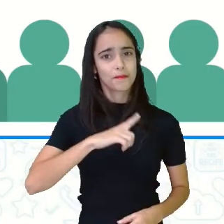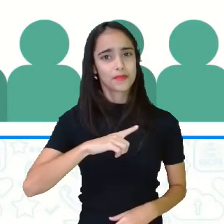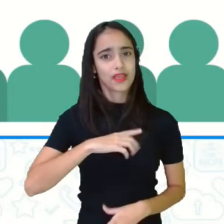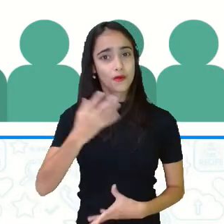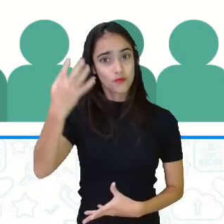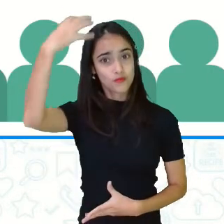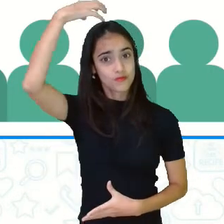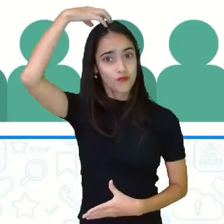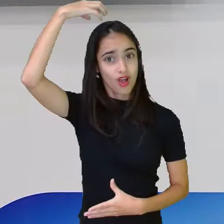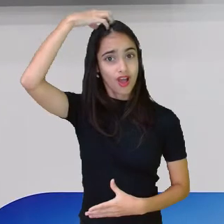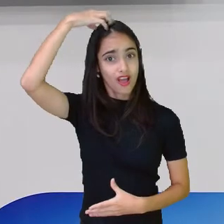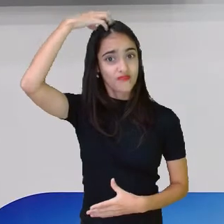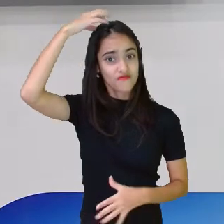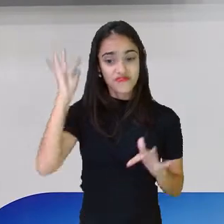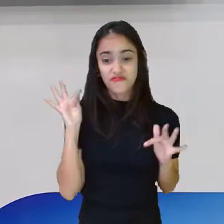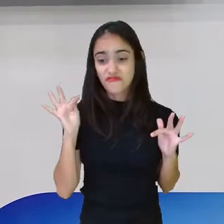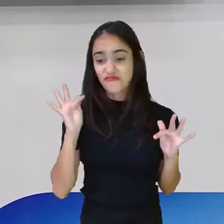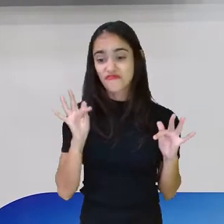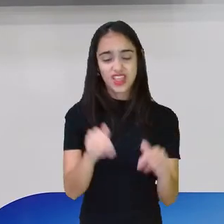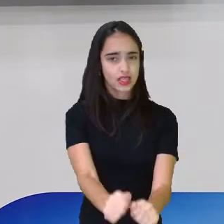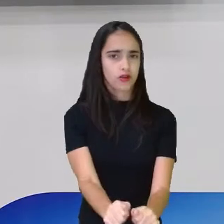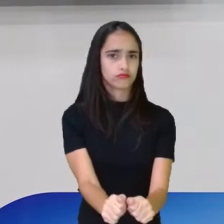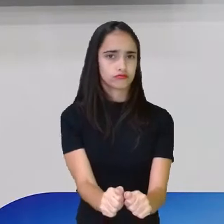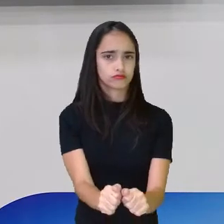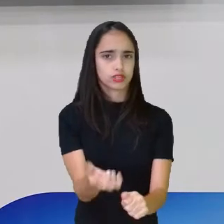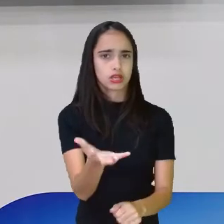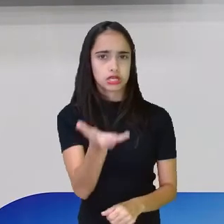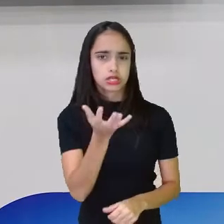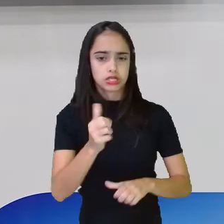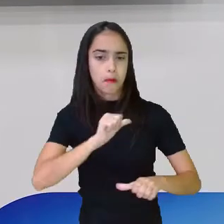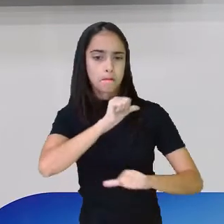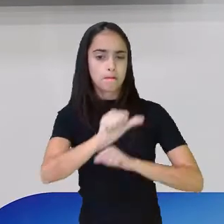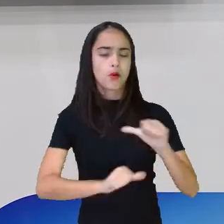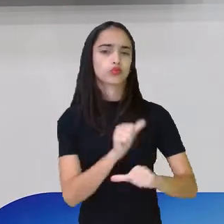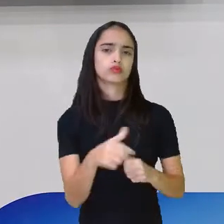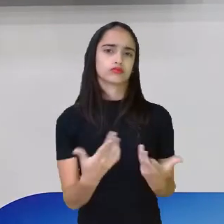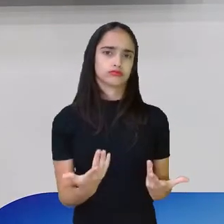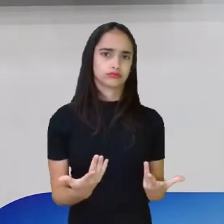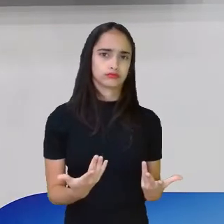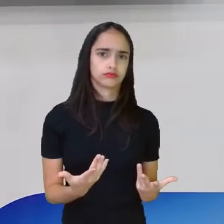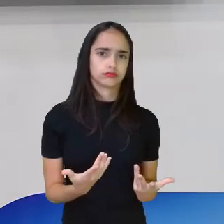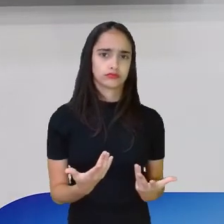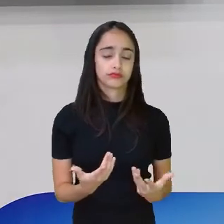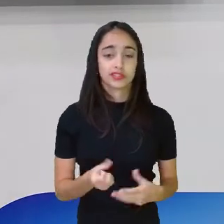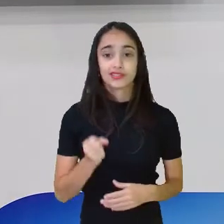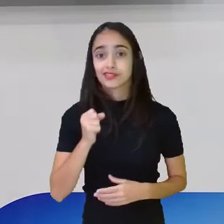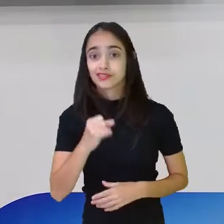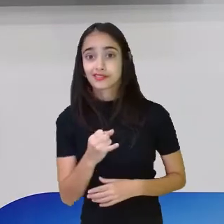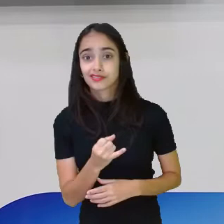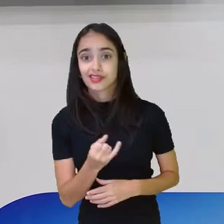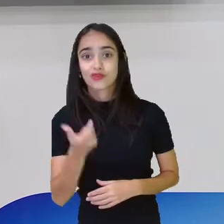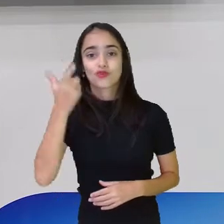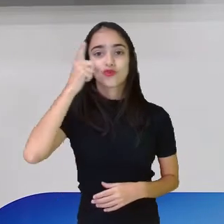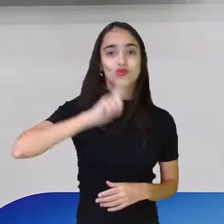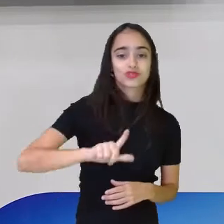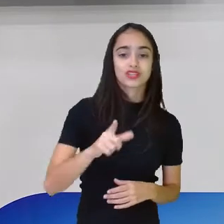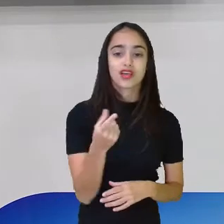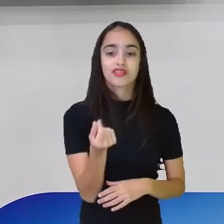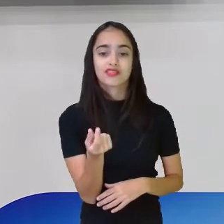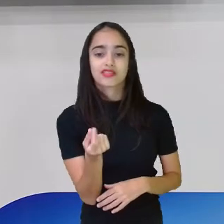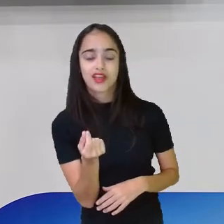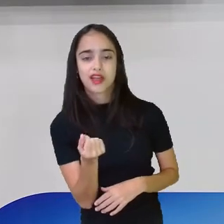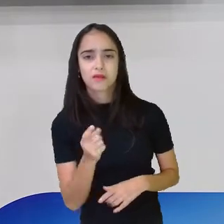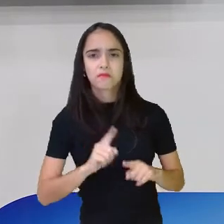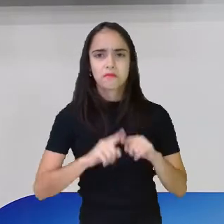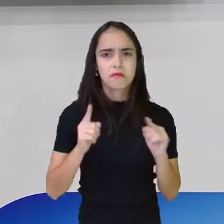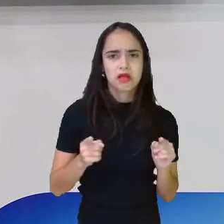queriam uma mudança. Mesmo quem estava ganhando dinheiro naquele período, se incomodou com uma coisinha